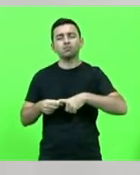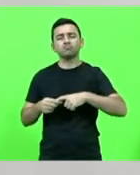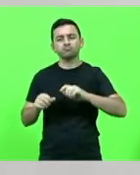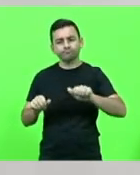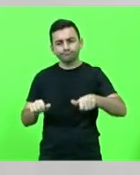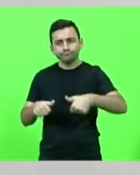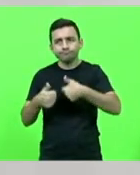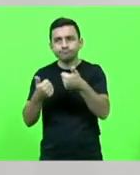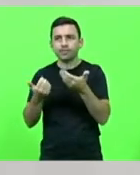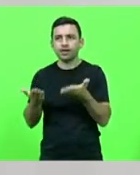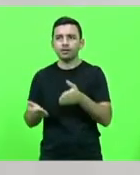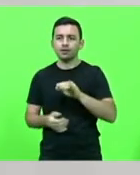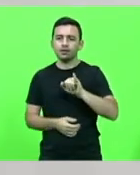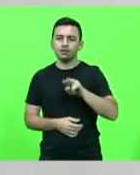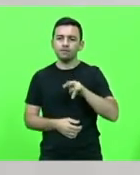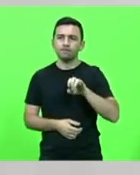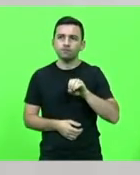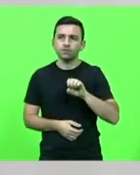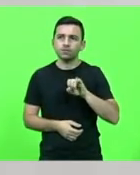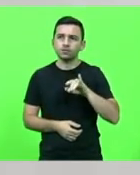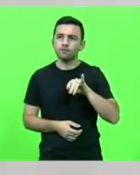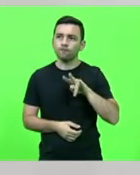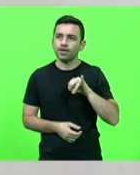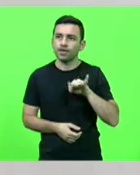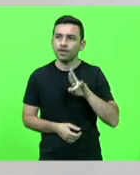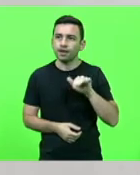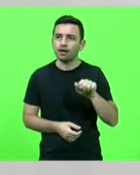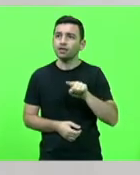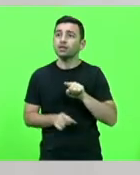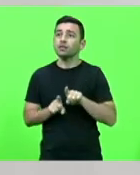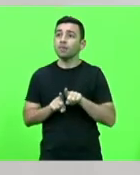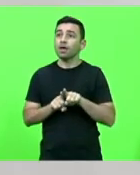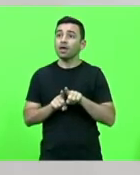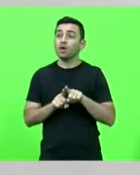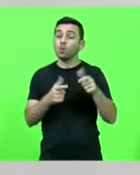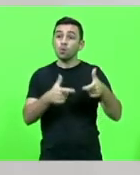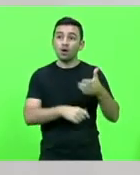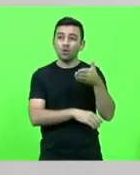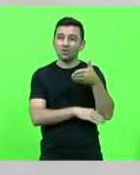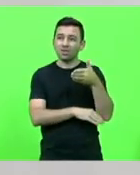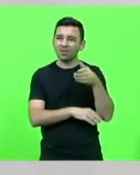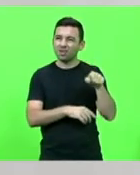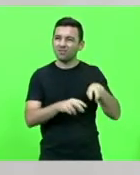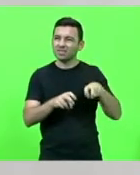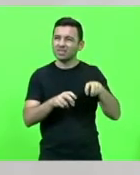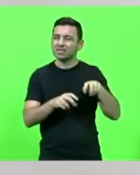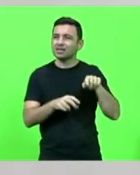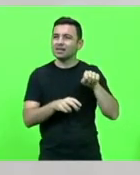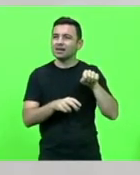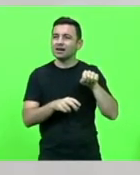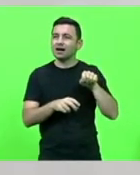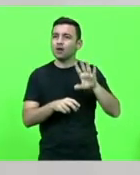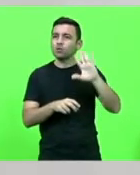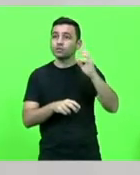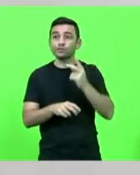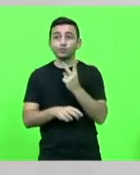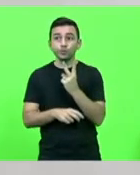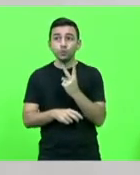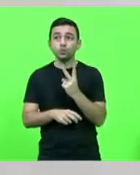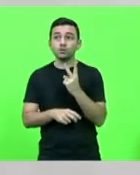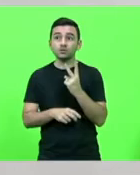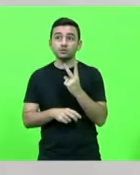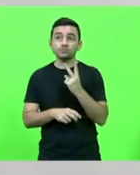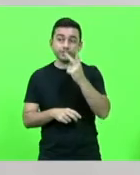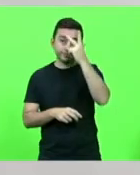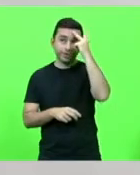nós estávamos aqui comentando mais um acidente aconteceu na saída do Hotel Fazenda na Rodoviva Silveira mais duas pessoas lá graças